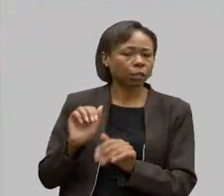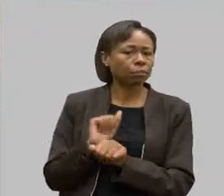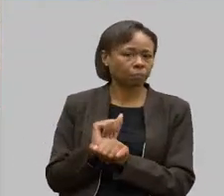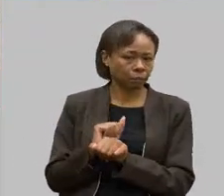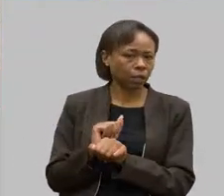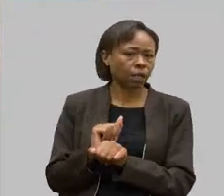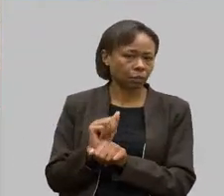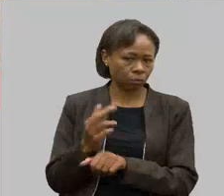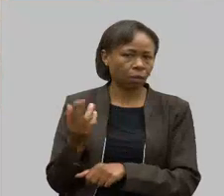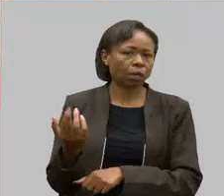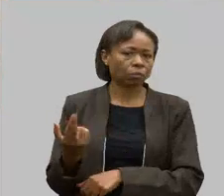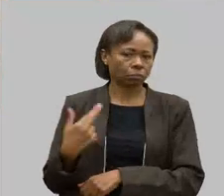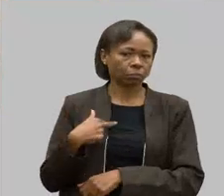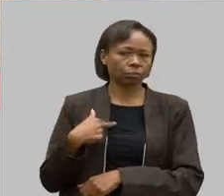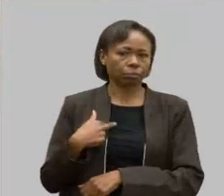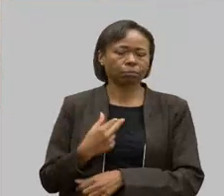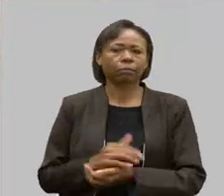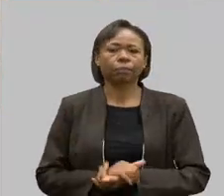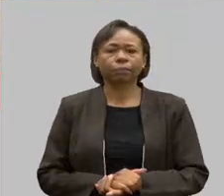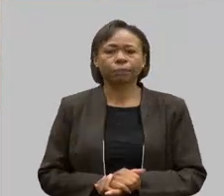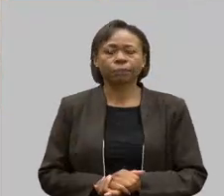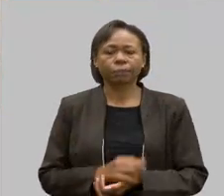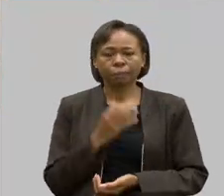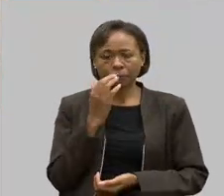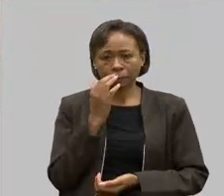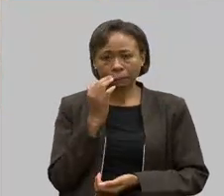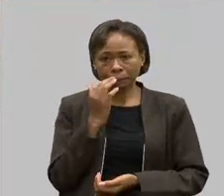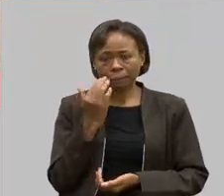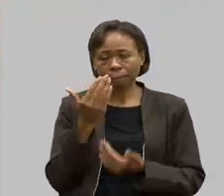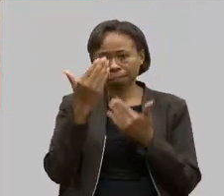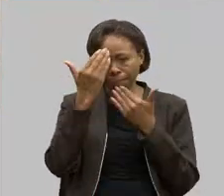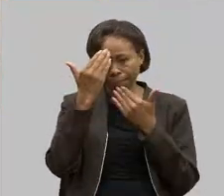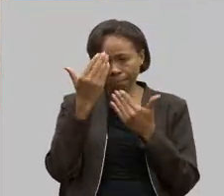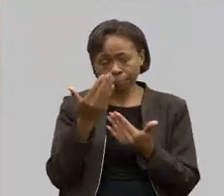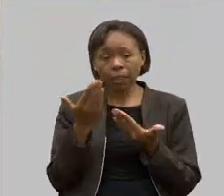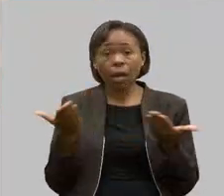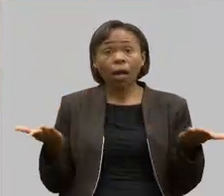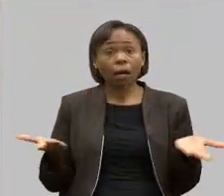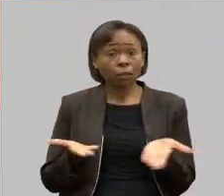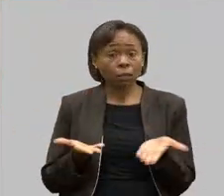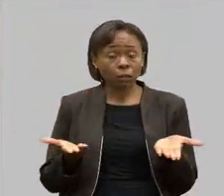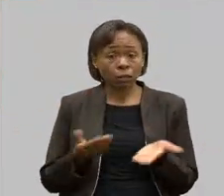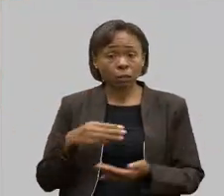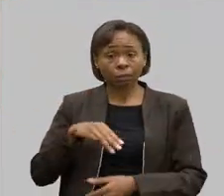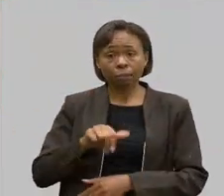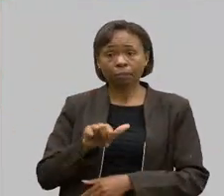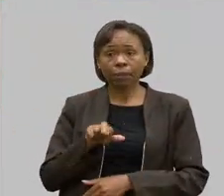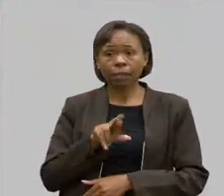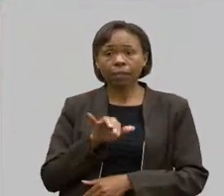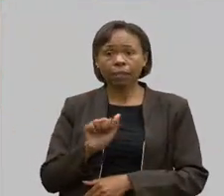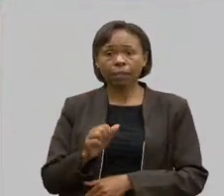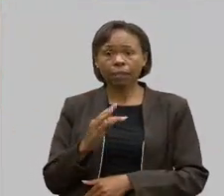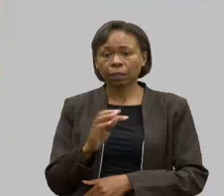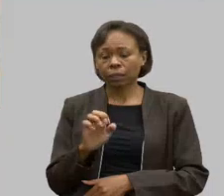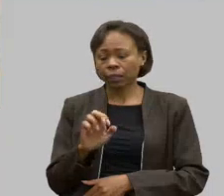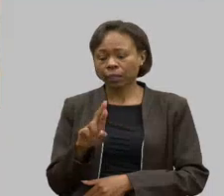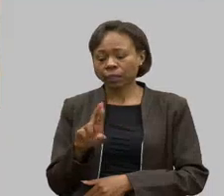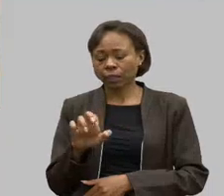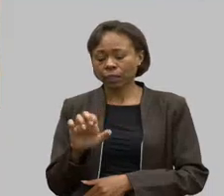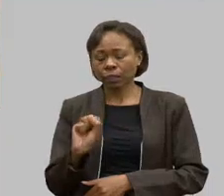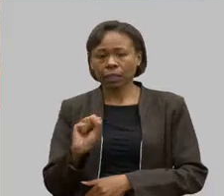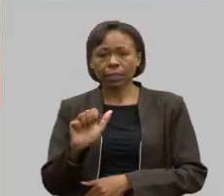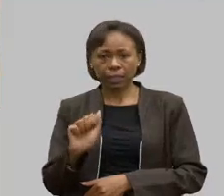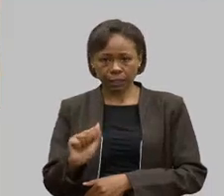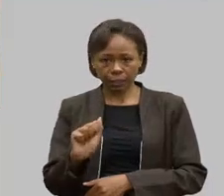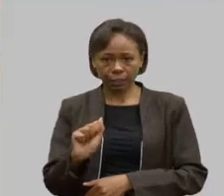Você está certa, Berenice, de questionar, viu? Eu quero então agradecer e passar a palavra a Maria Tereza Feldner de